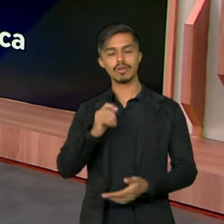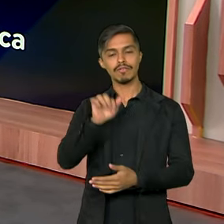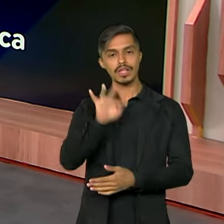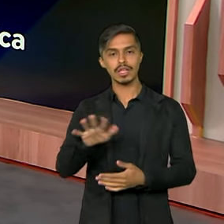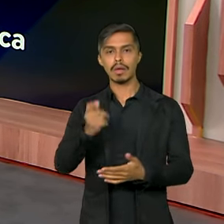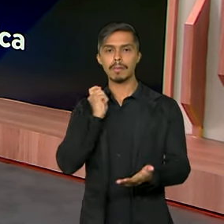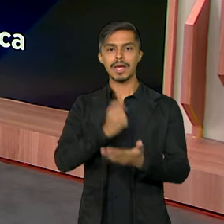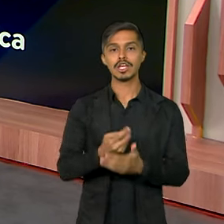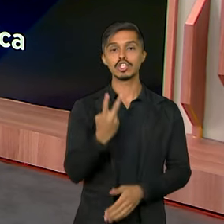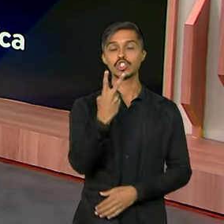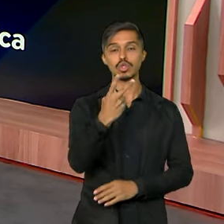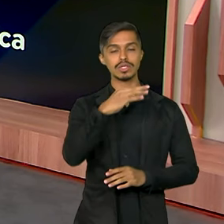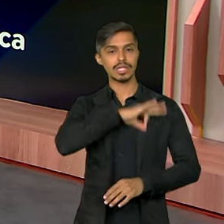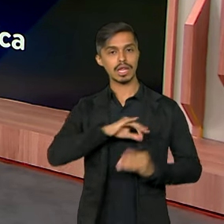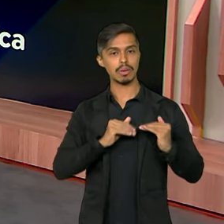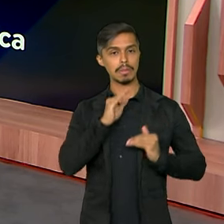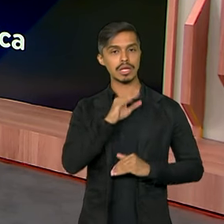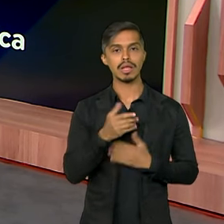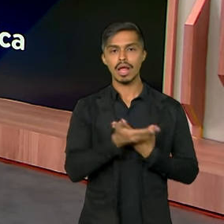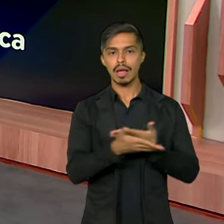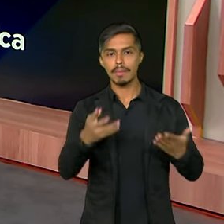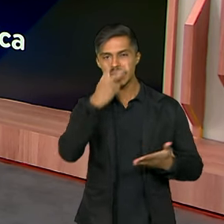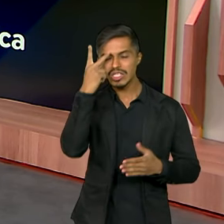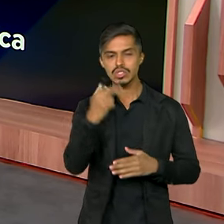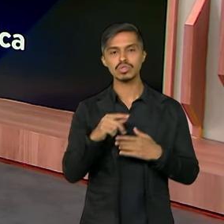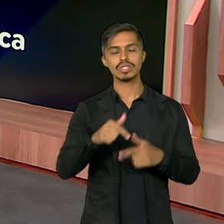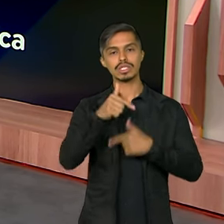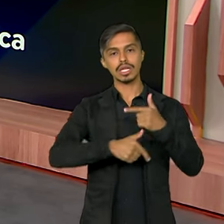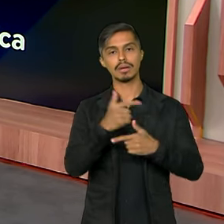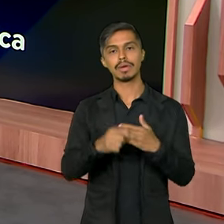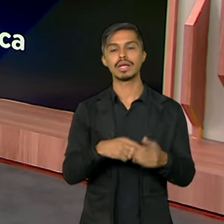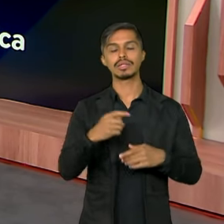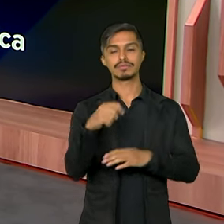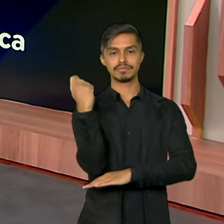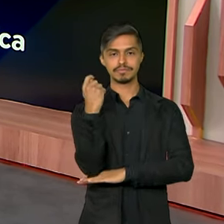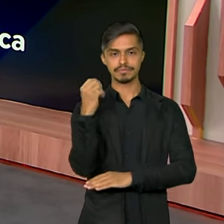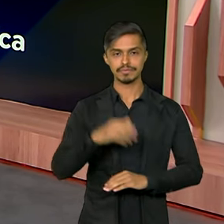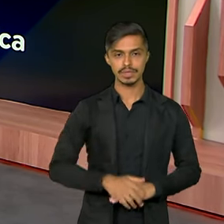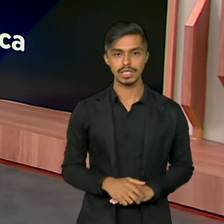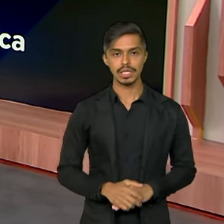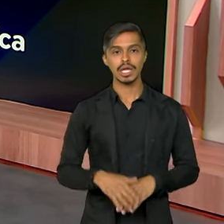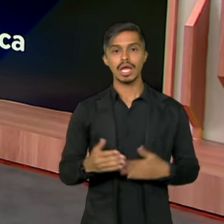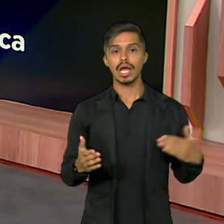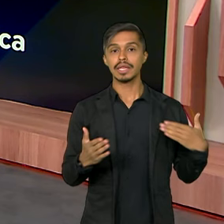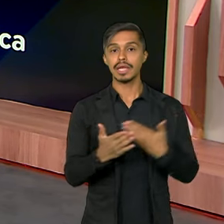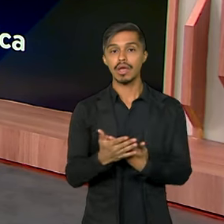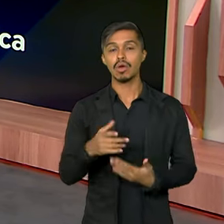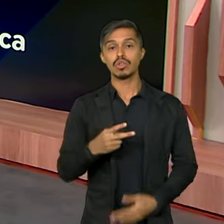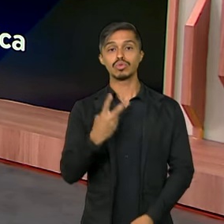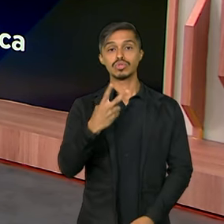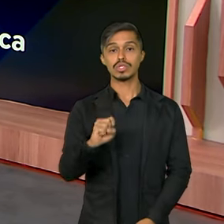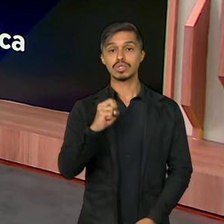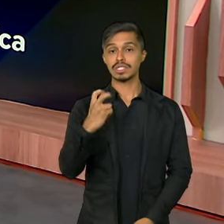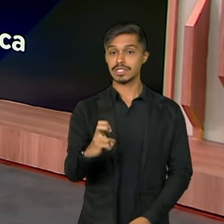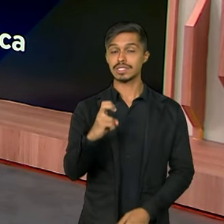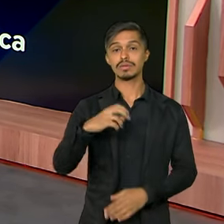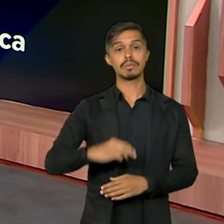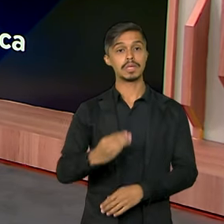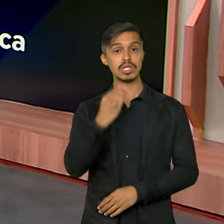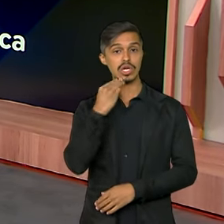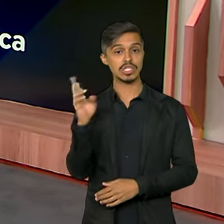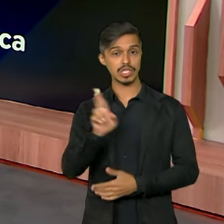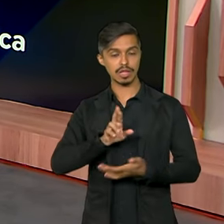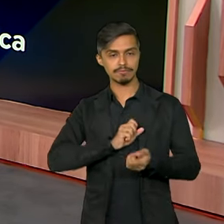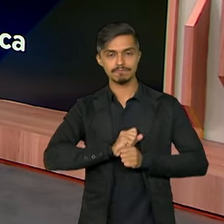dois salários mínimos a empregados de empresas gaúchas. Até esta semana, quase 285 milhões de reais